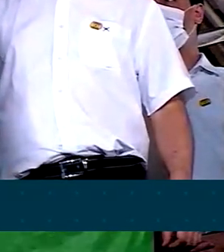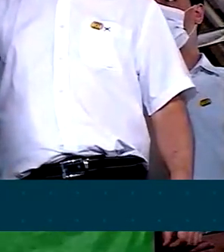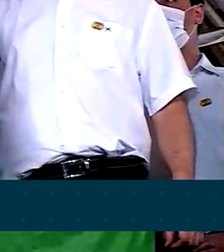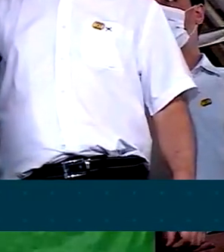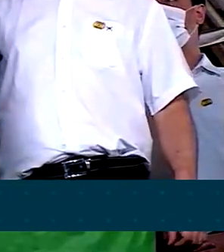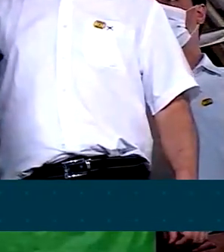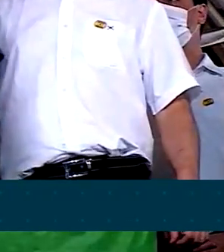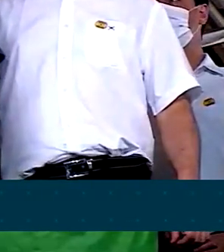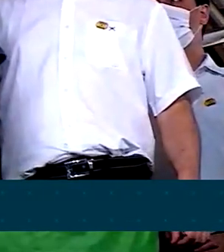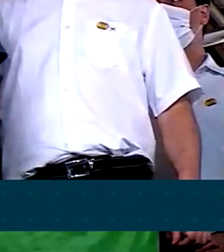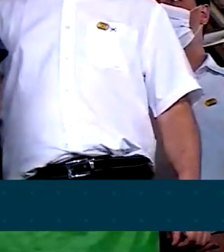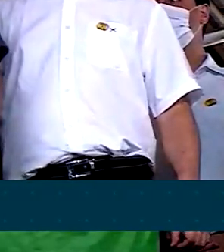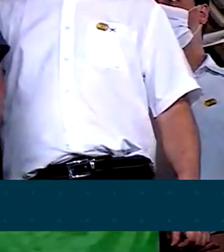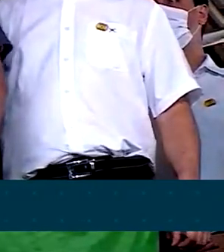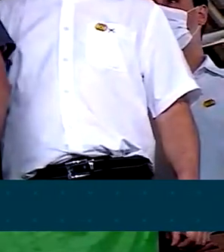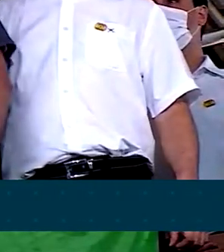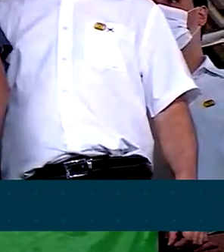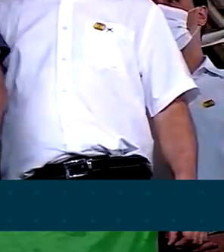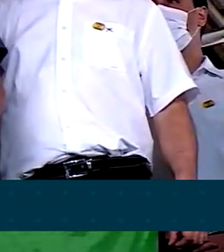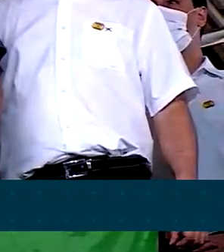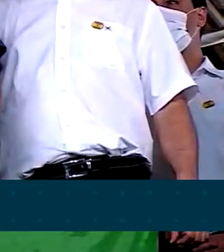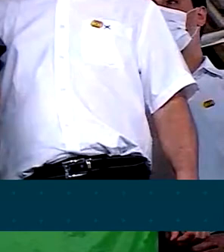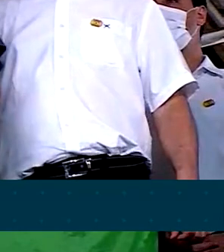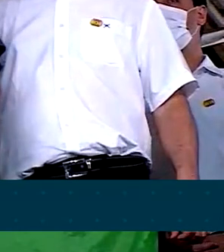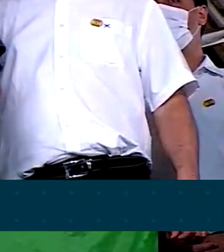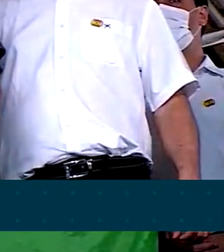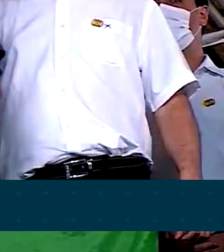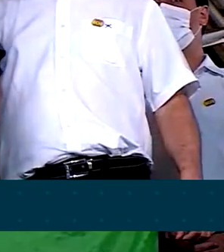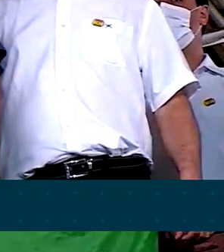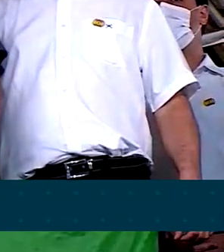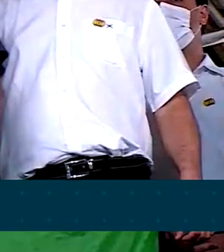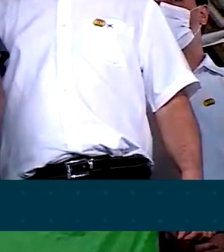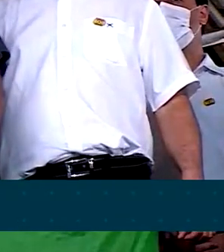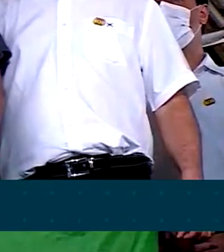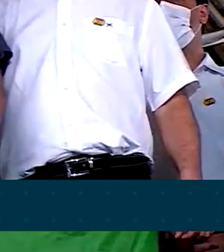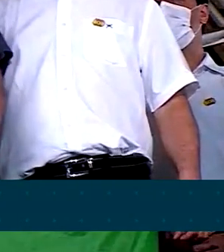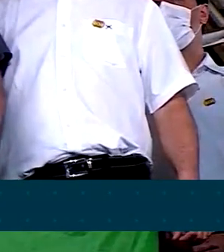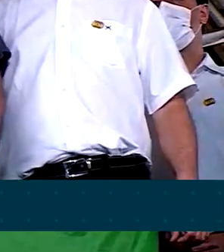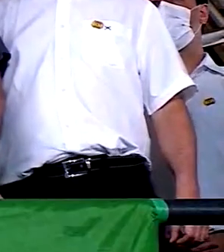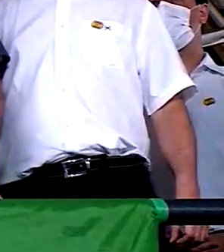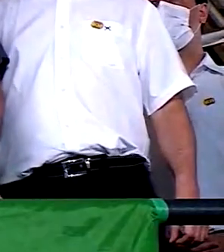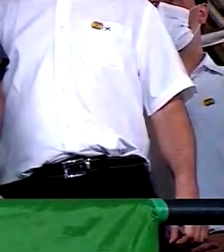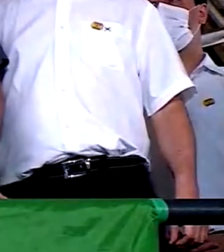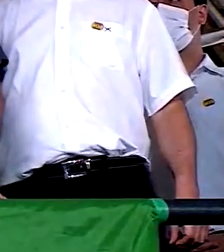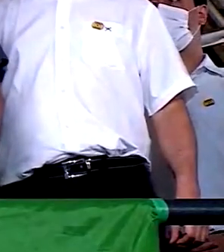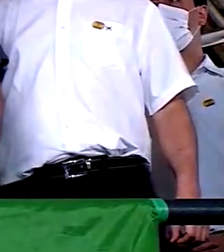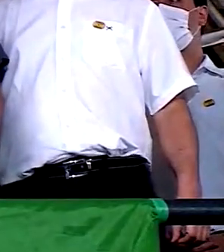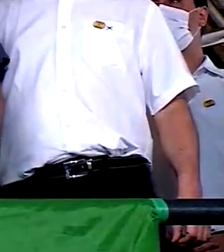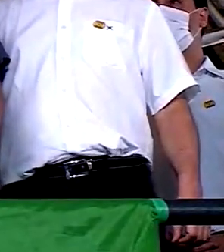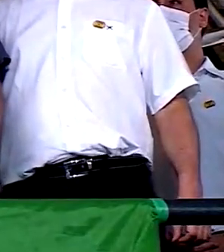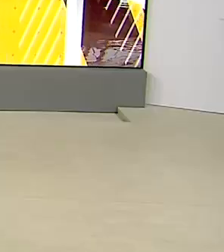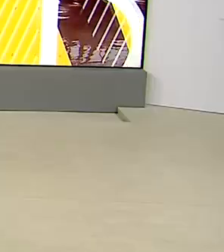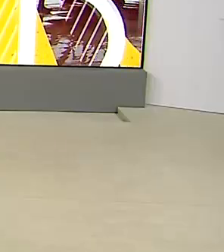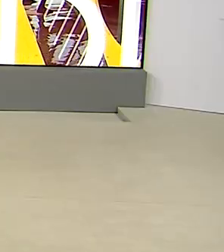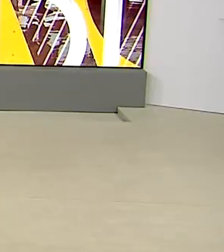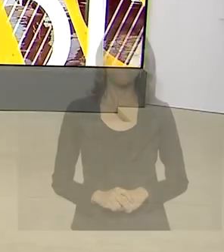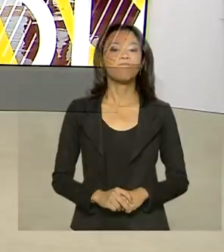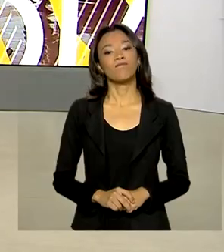fizer no dia de hoje. E eu estou aqui porque acredito em vocês.